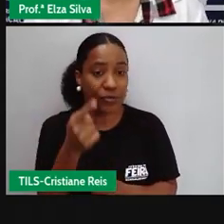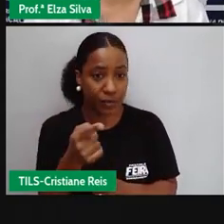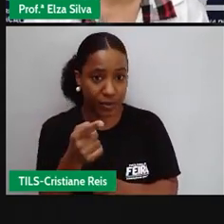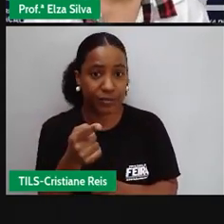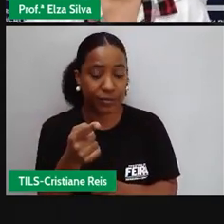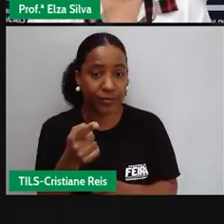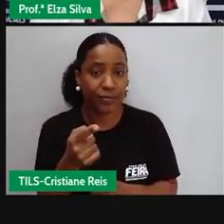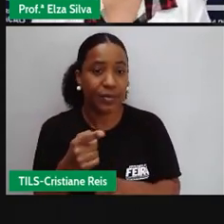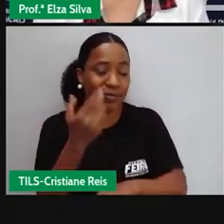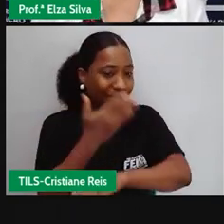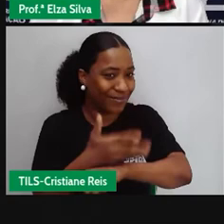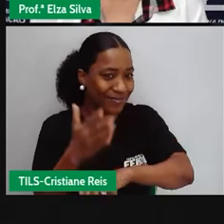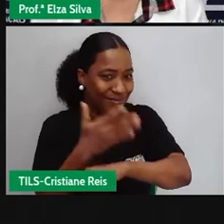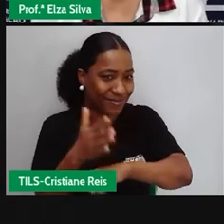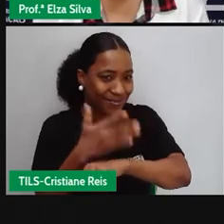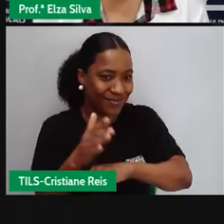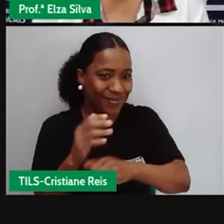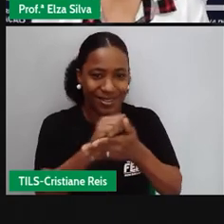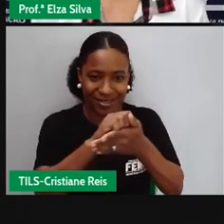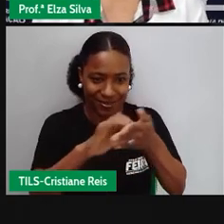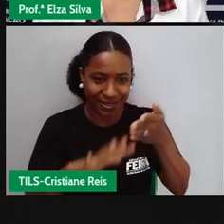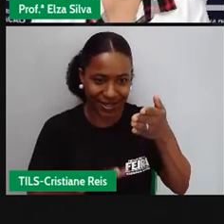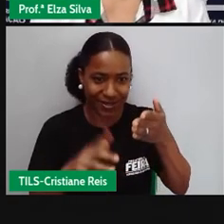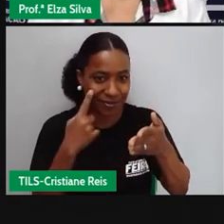Let's practice. Vamos concluir?